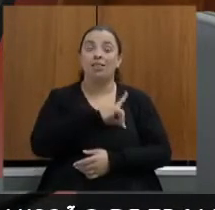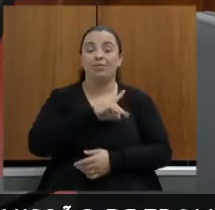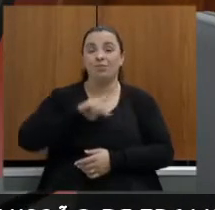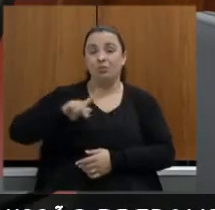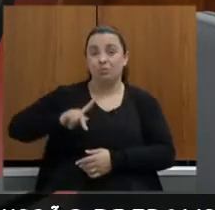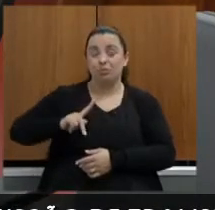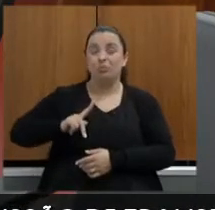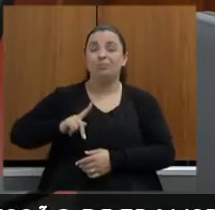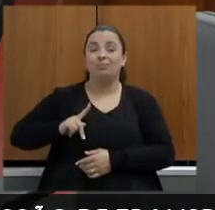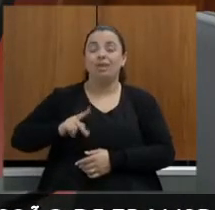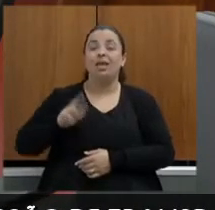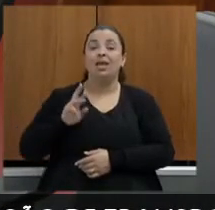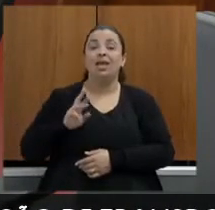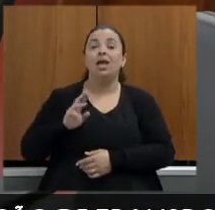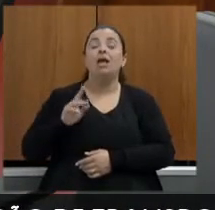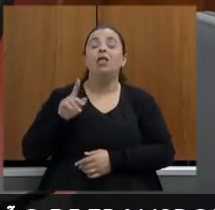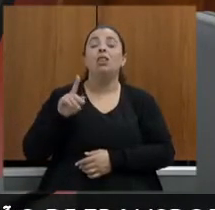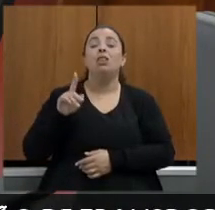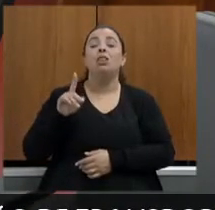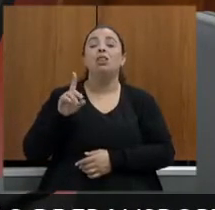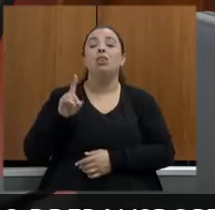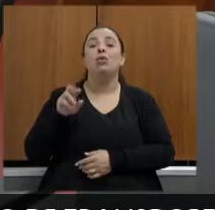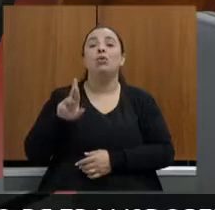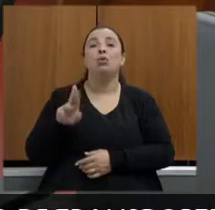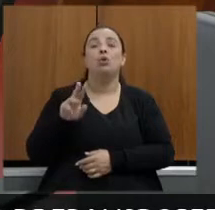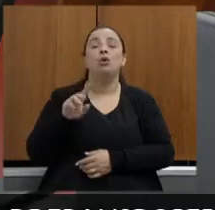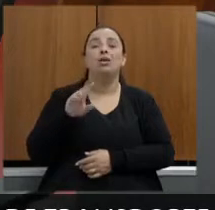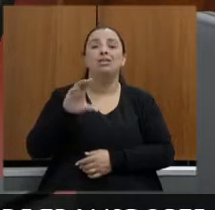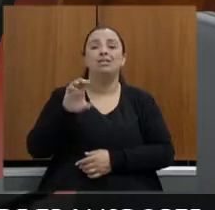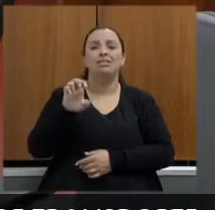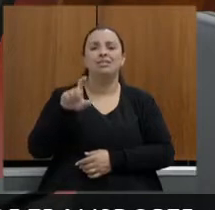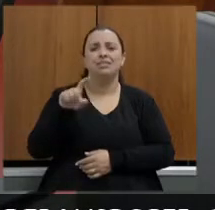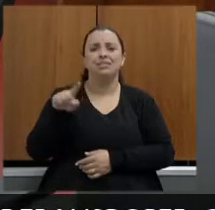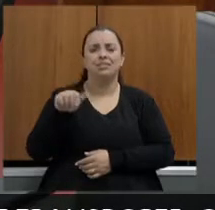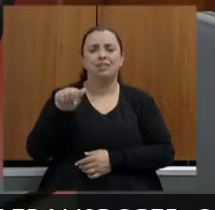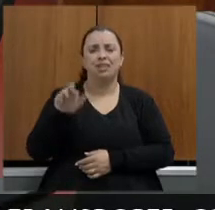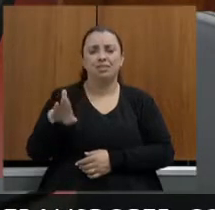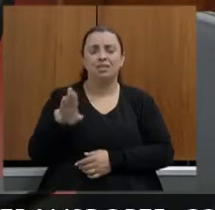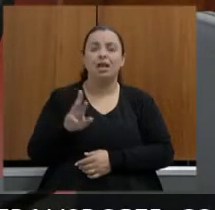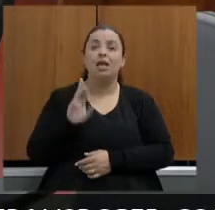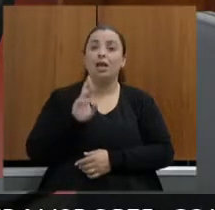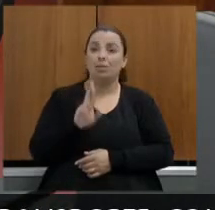representando aqui Raquel Gomes a nossa defensora pública geral do estado